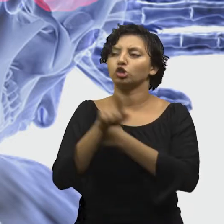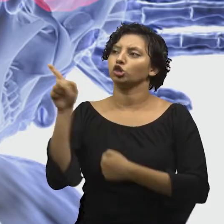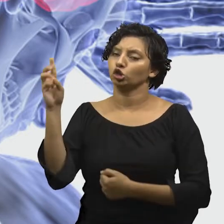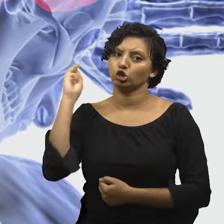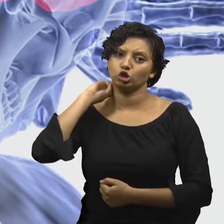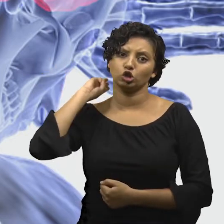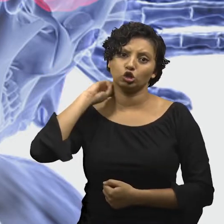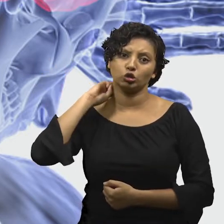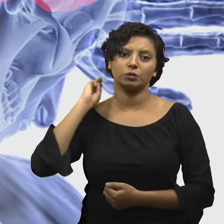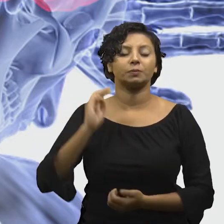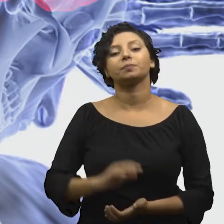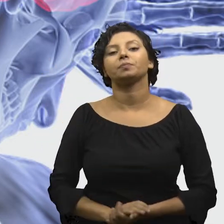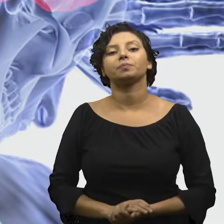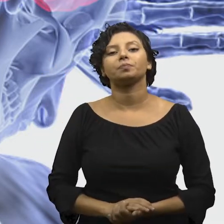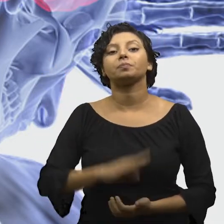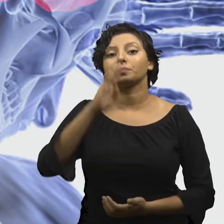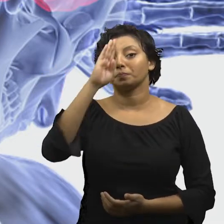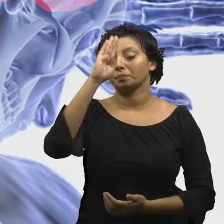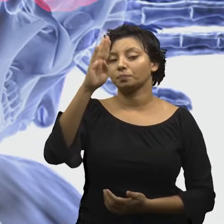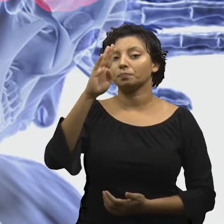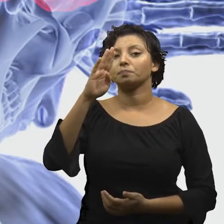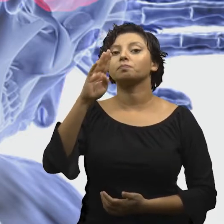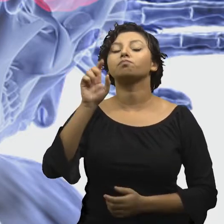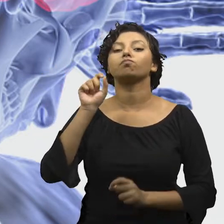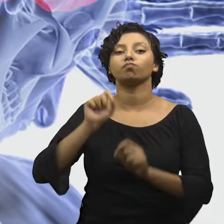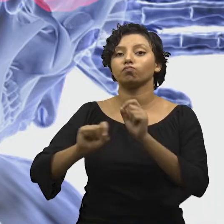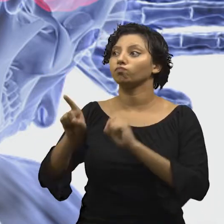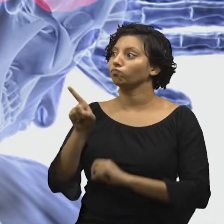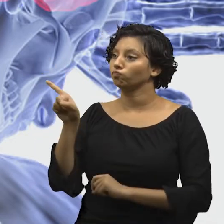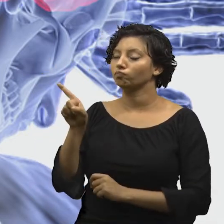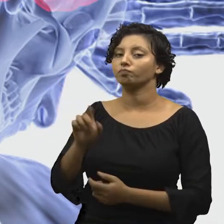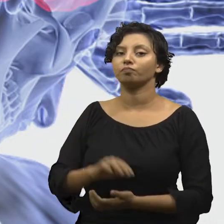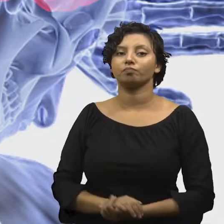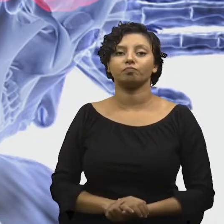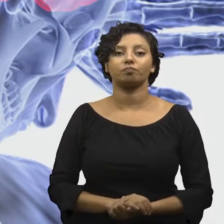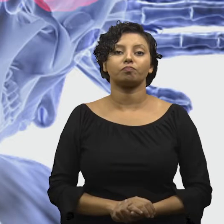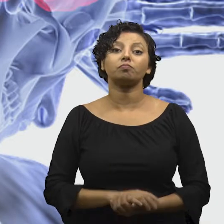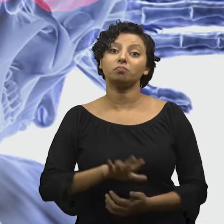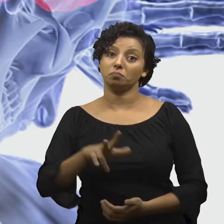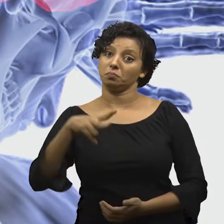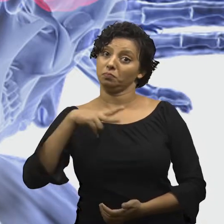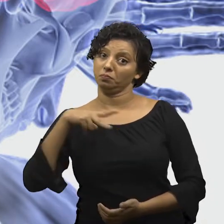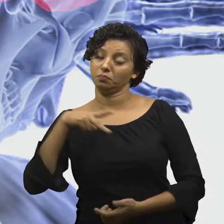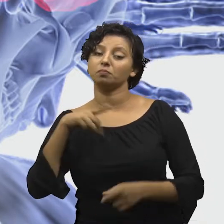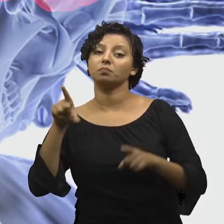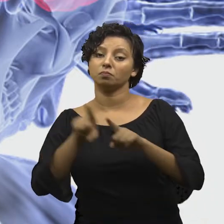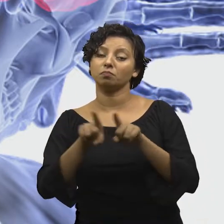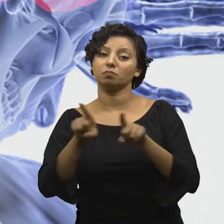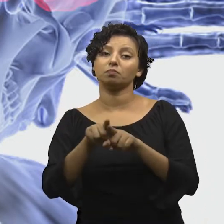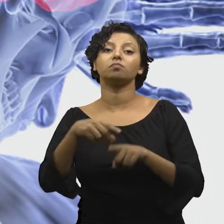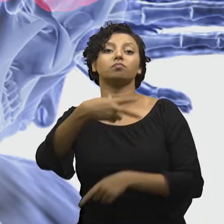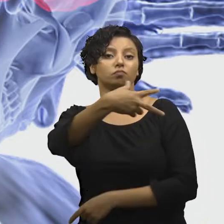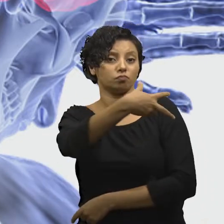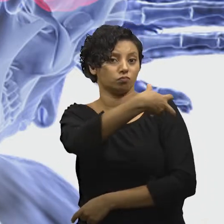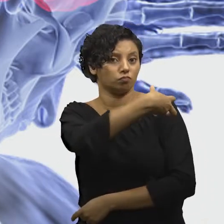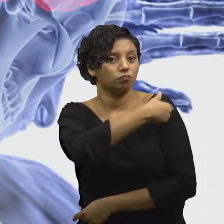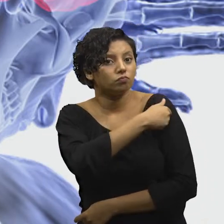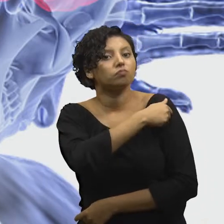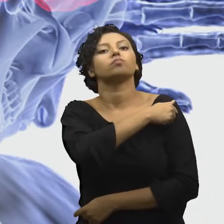que é a principal bactéria causadora da meningite. Já nas redes particulares, é possível encontrar a vacina